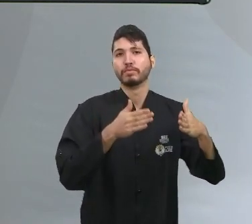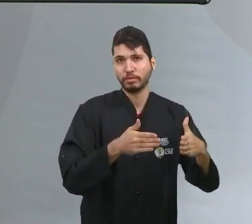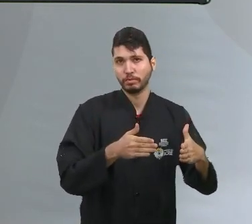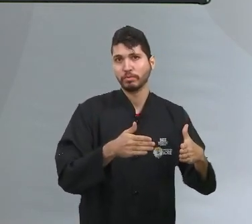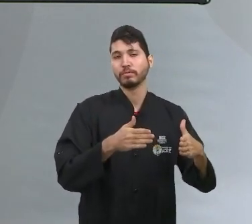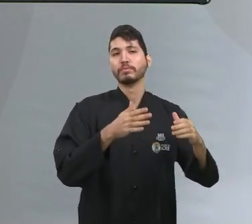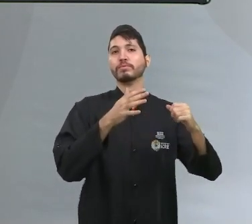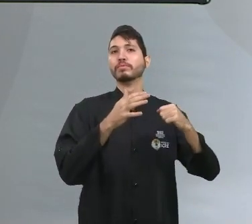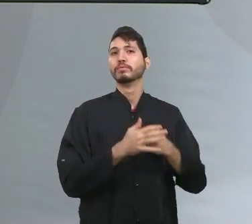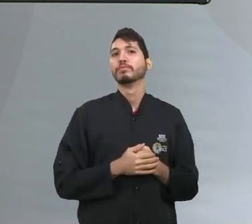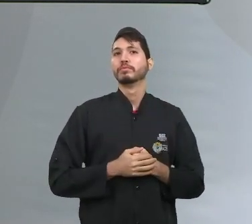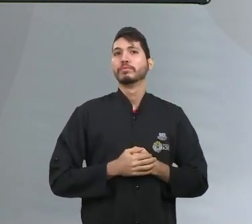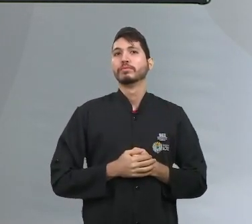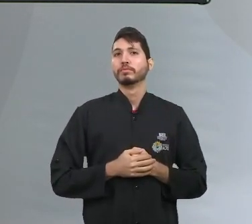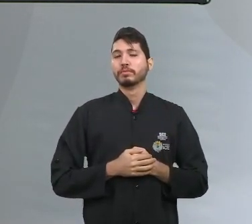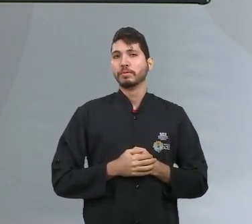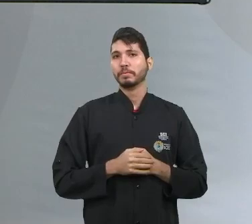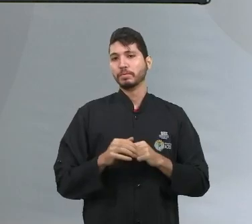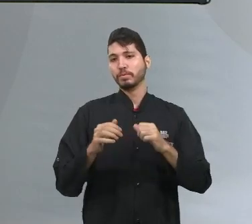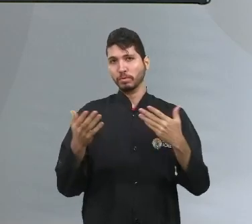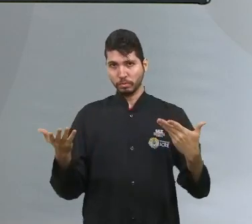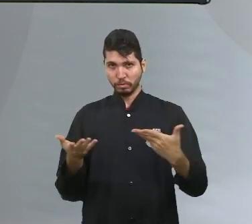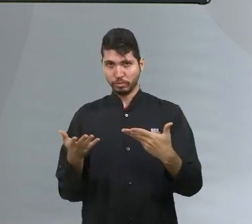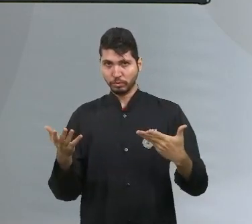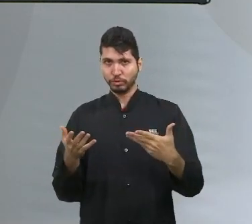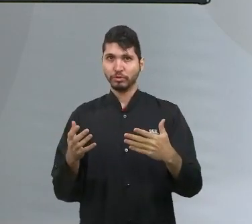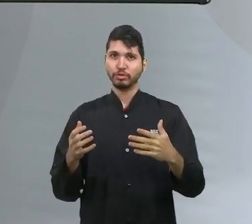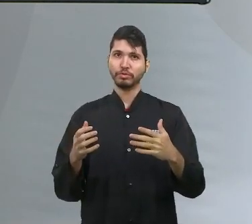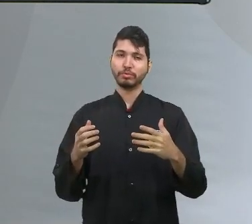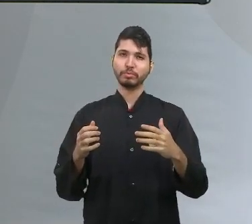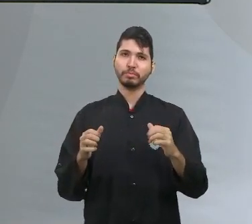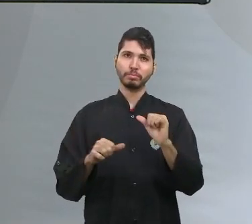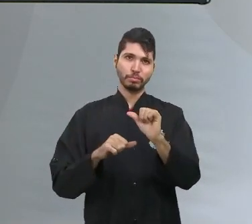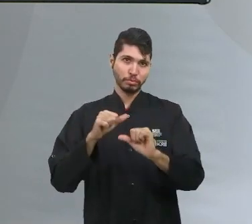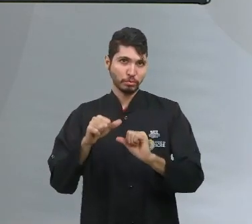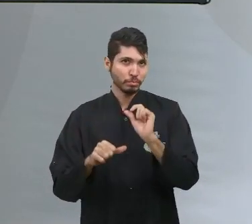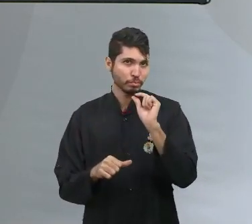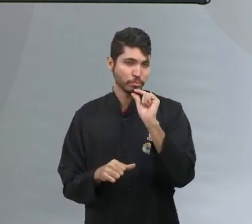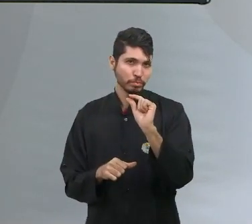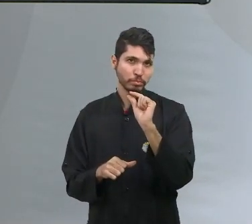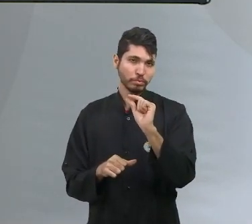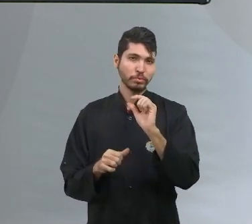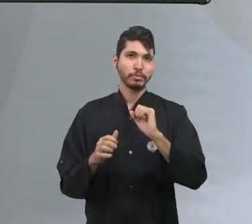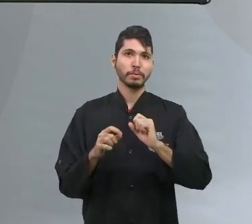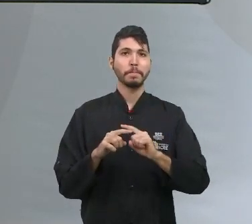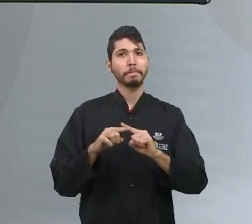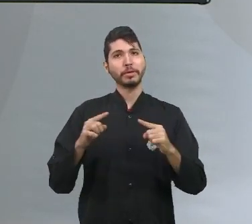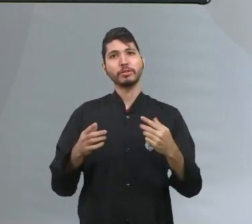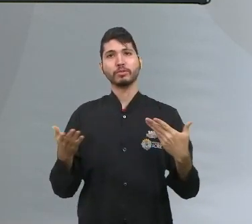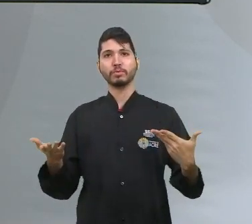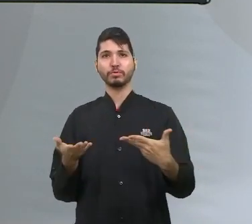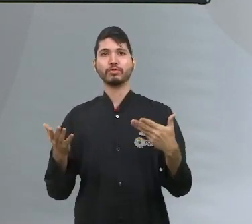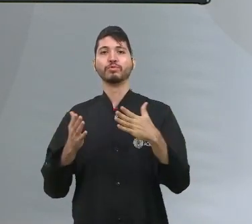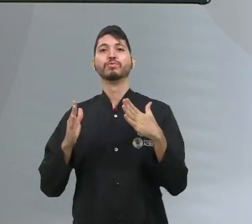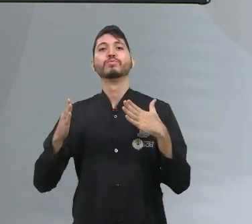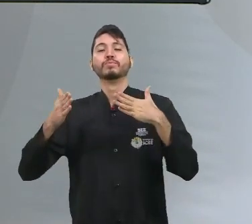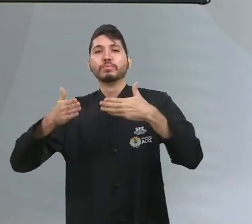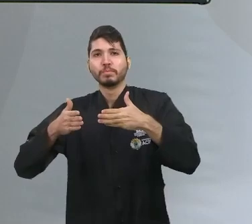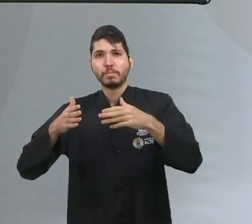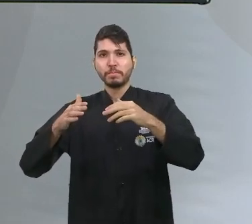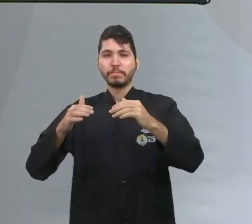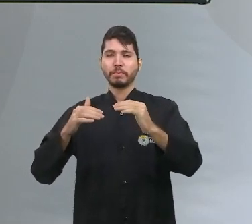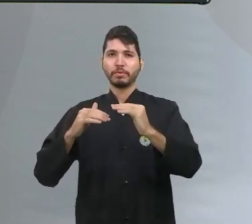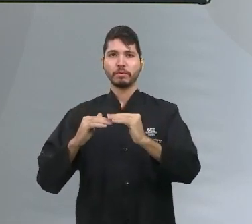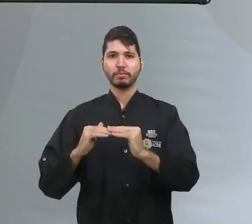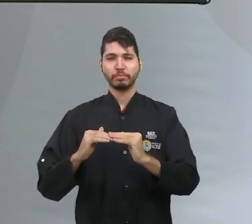relevância para os dias atuais, mas a necessidade de avançar através do processo